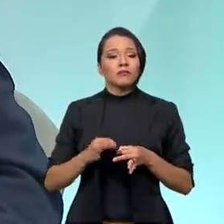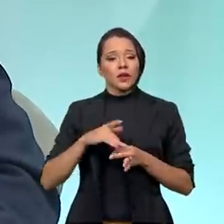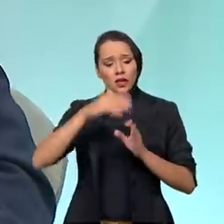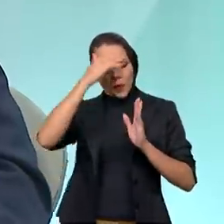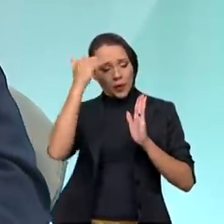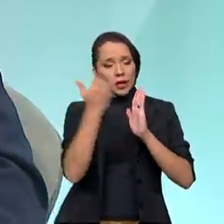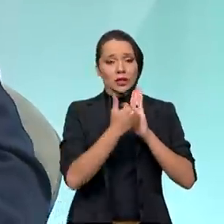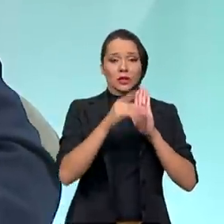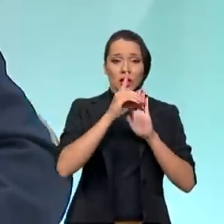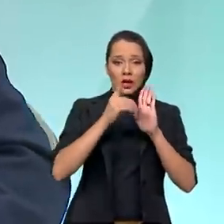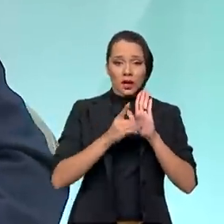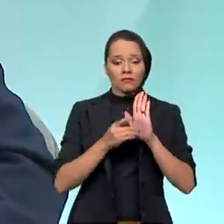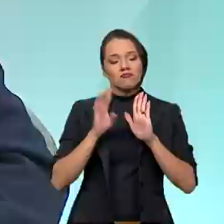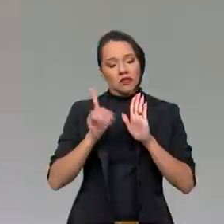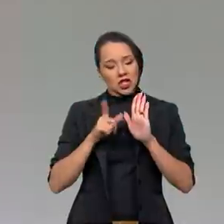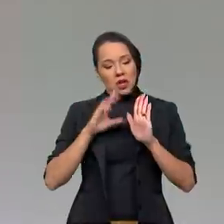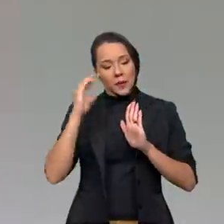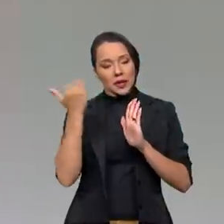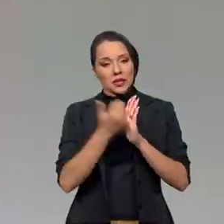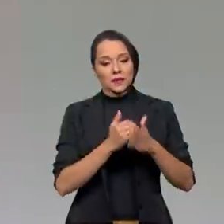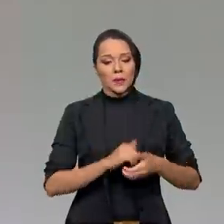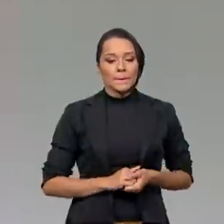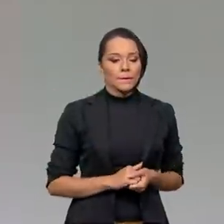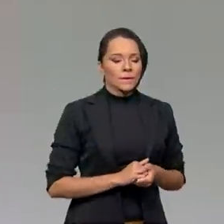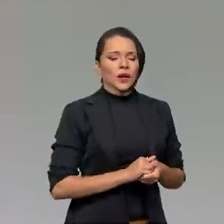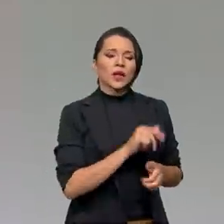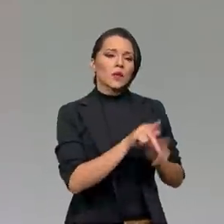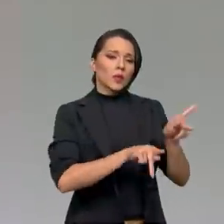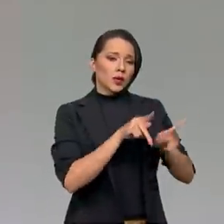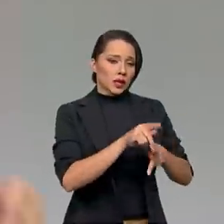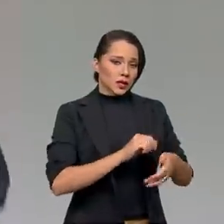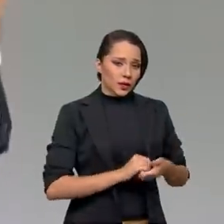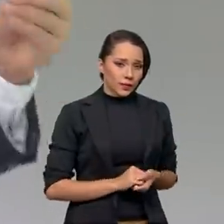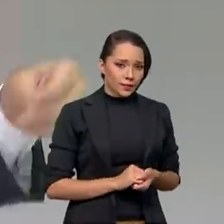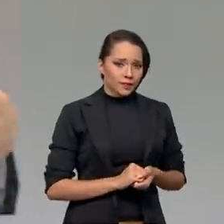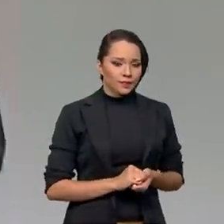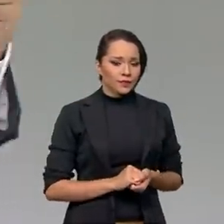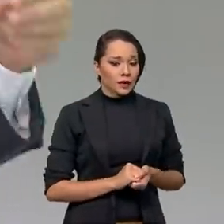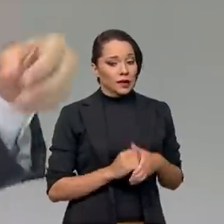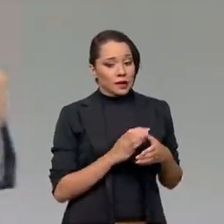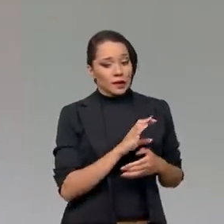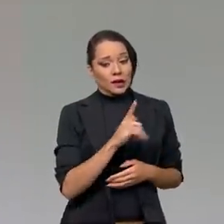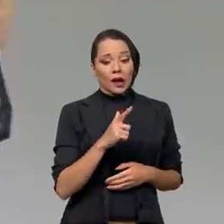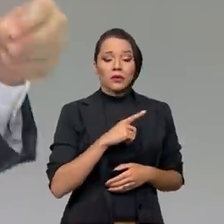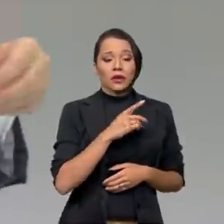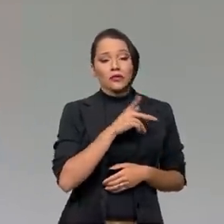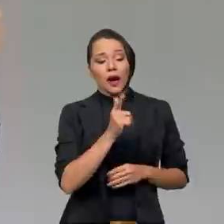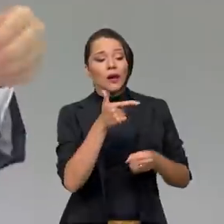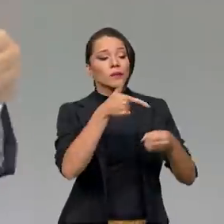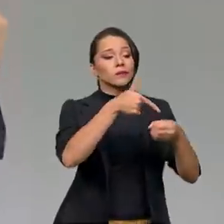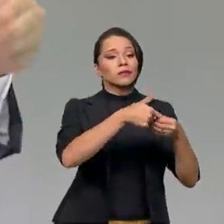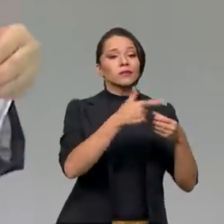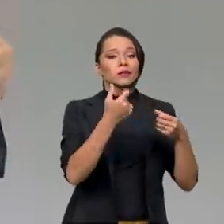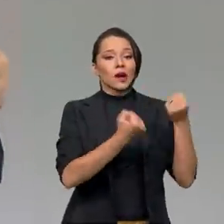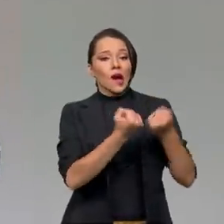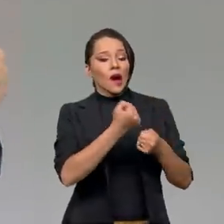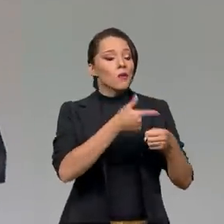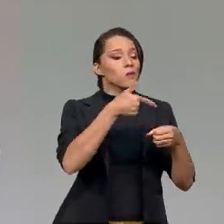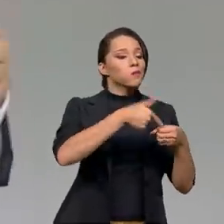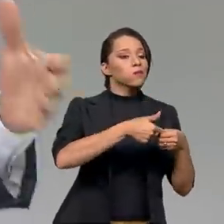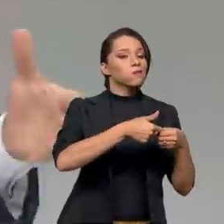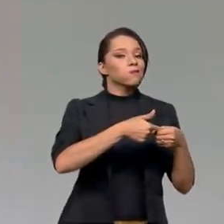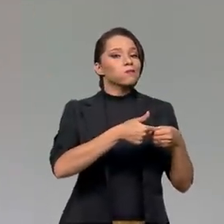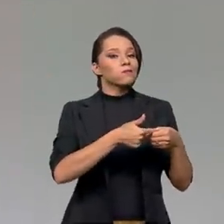cumprimento do decreto que vem sendo cumprido. E a população que, obviamente, vai ali, abastece o seu veículo diariamente